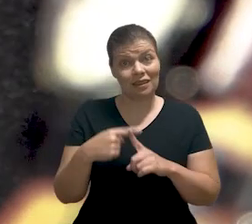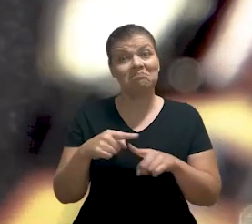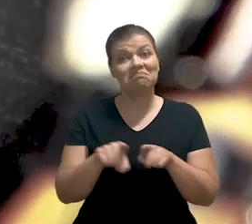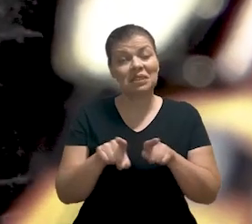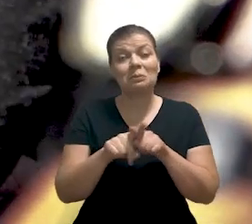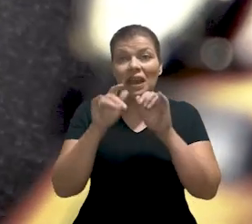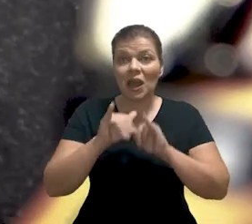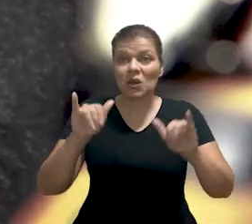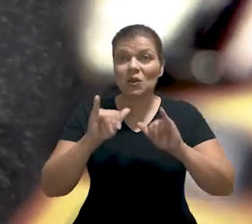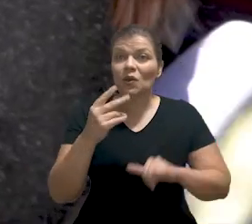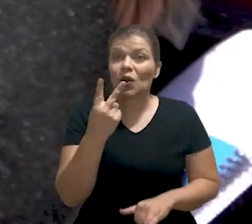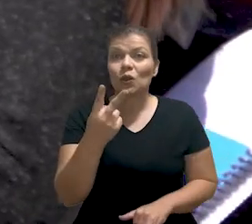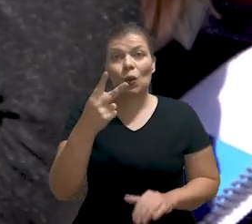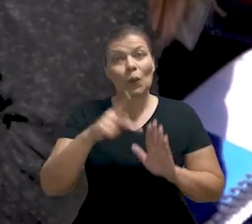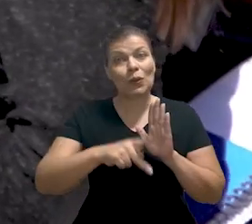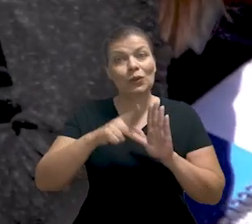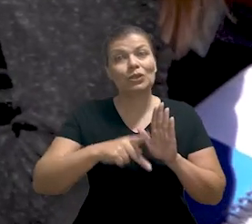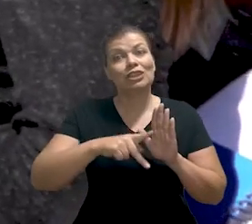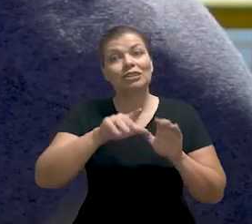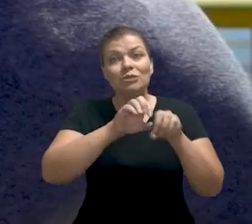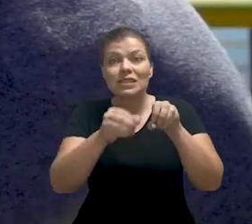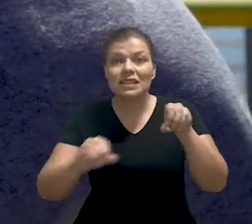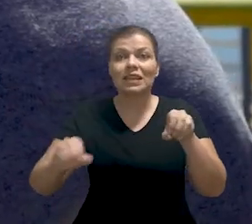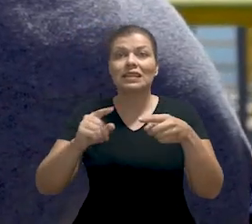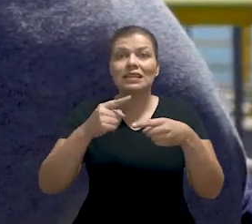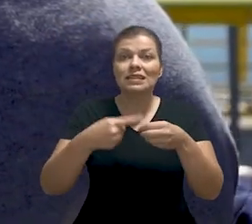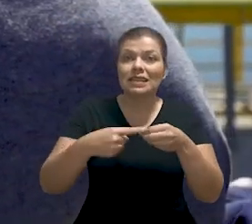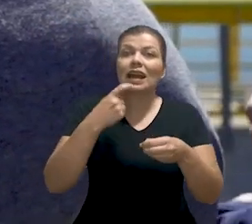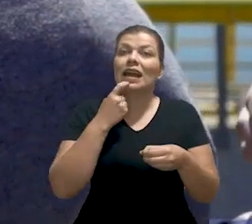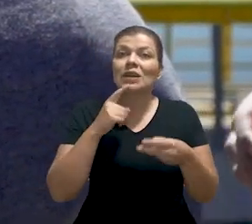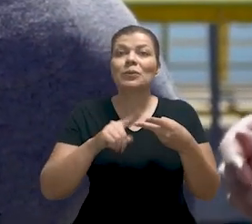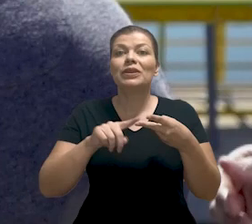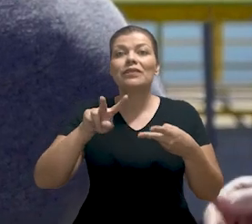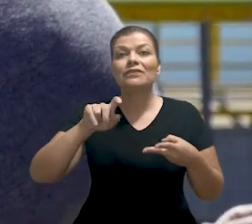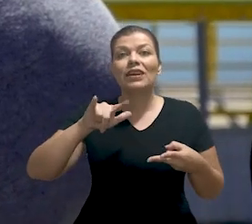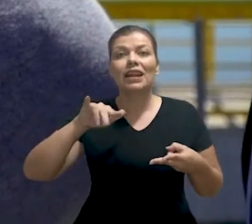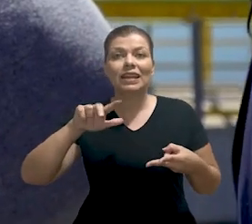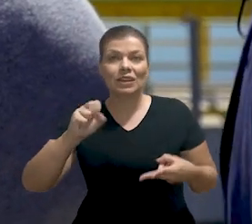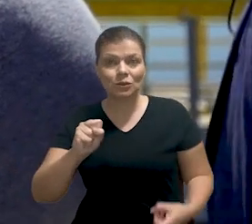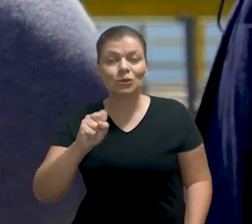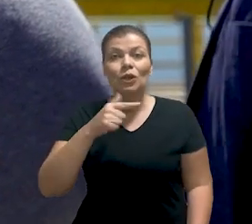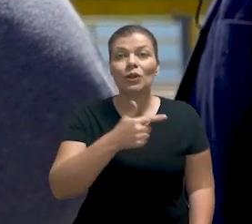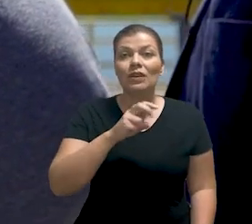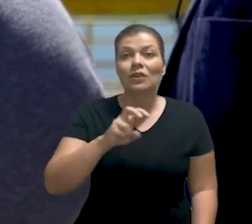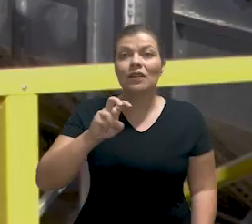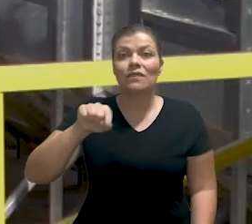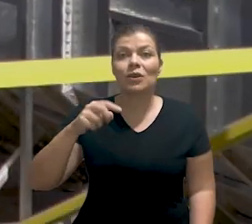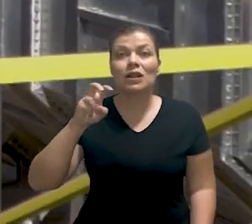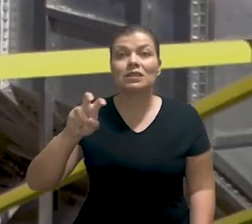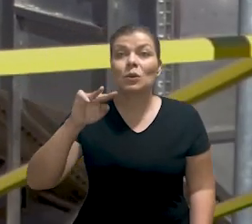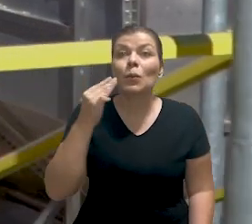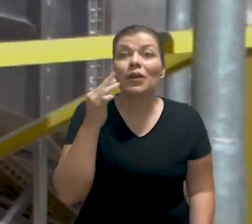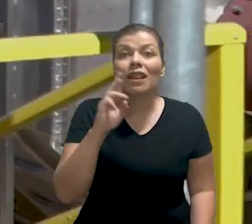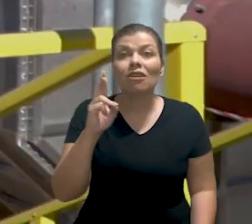Além disso, anunciamos dois novos projetos na área de saneamento, também em Campinas e Valinhos. Serão 255,5 milhões de